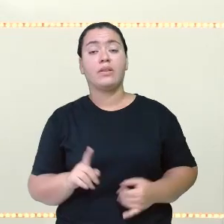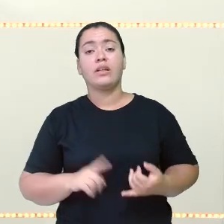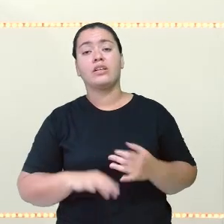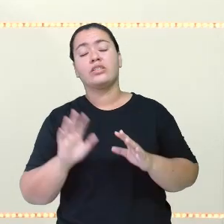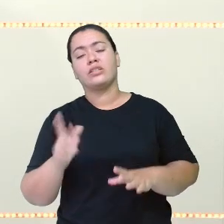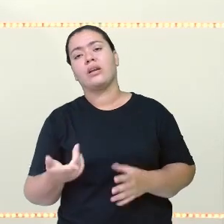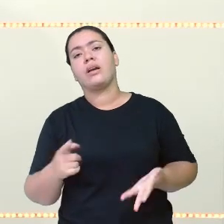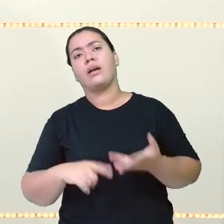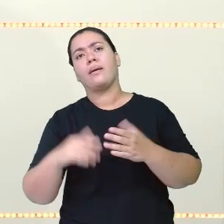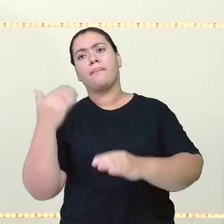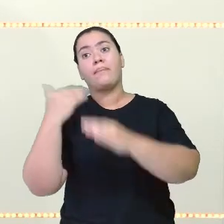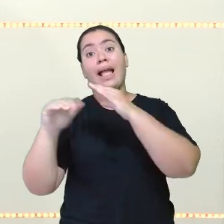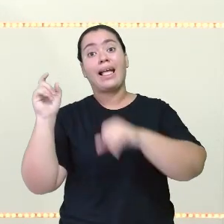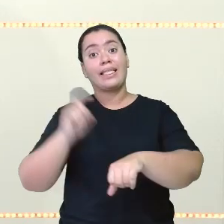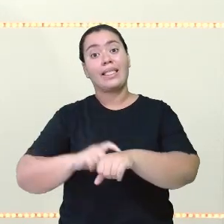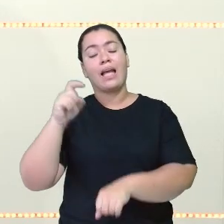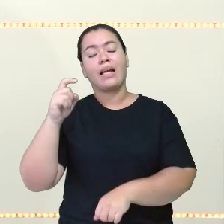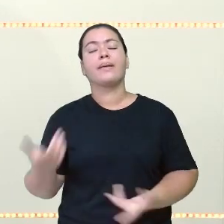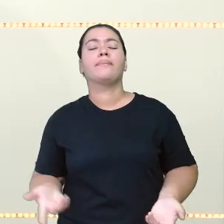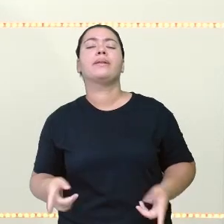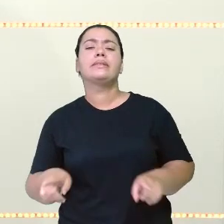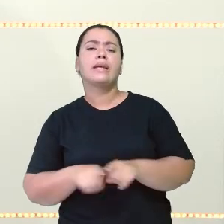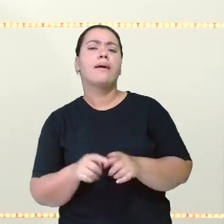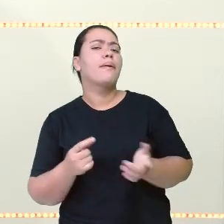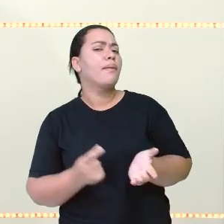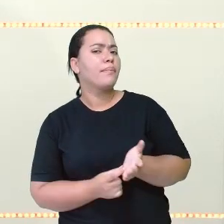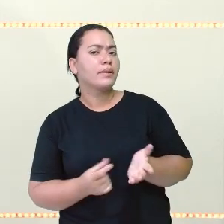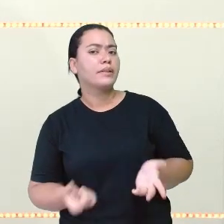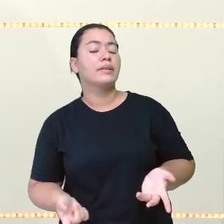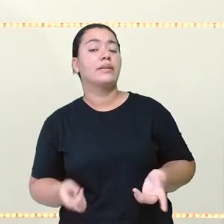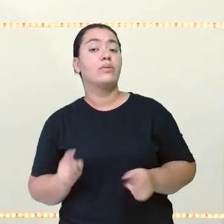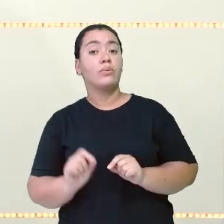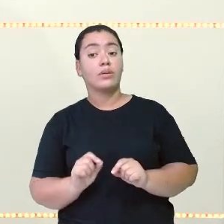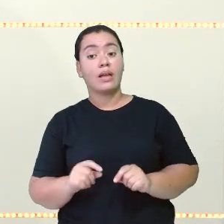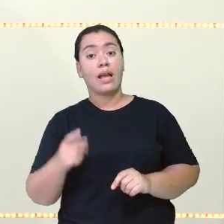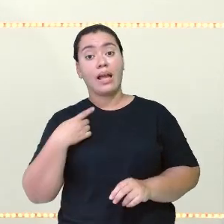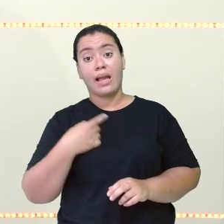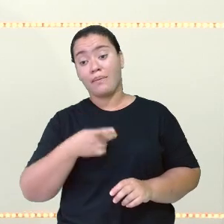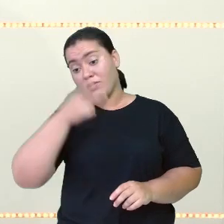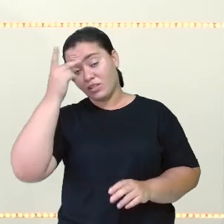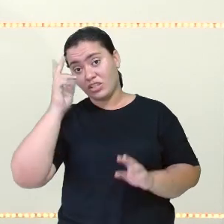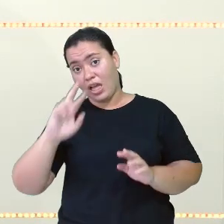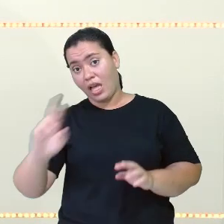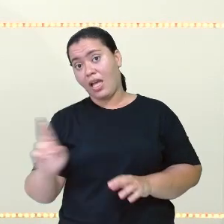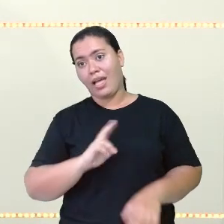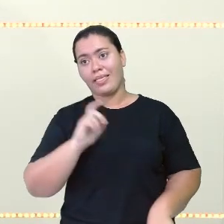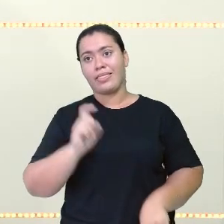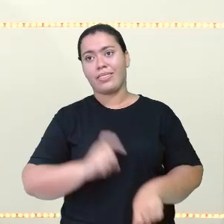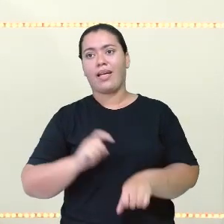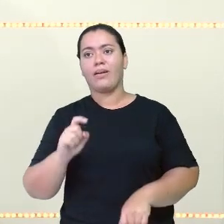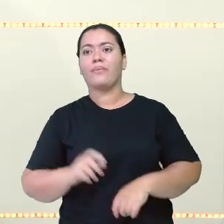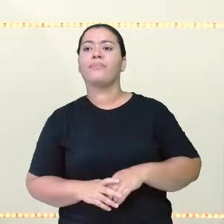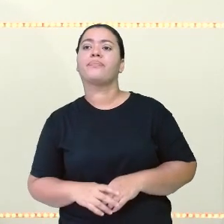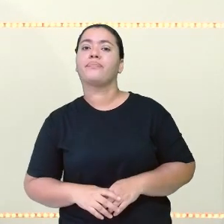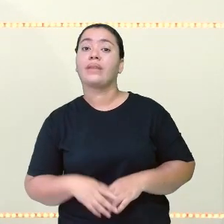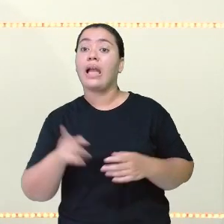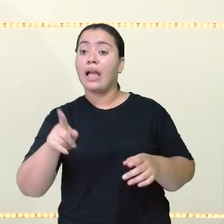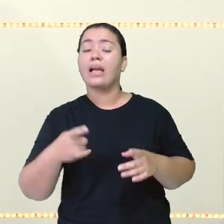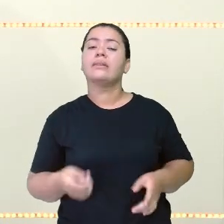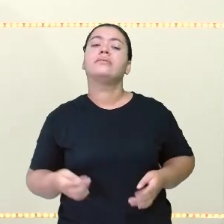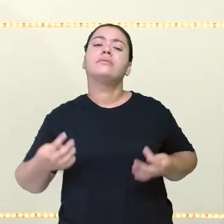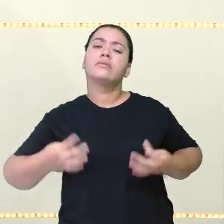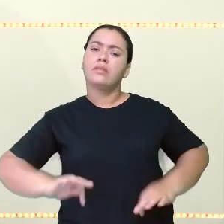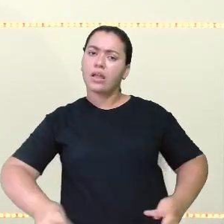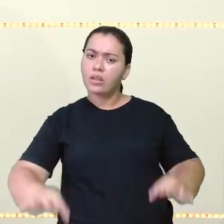mandar uma mensagem instantânea através do aplicativo e imediatamente essa pessoa já dá o retorno. E a tecnologia,